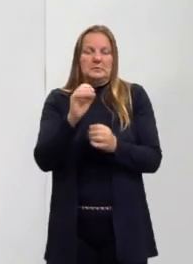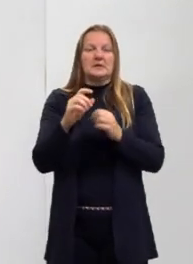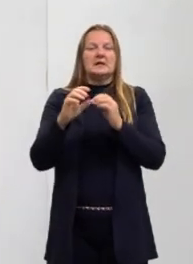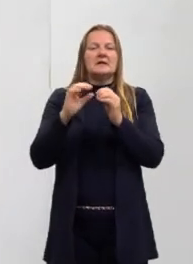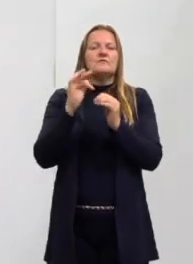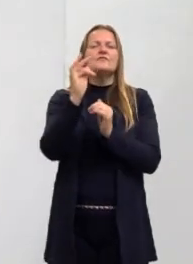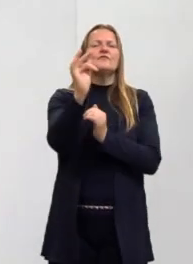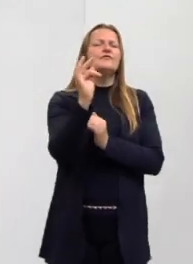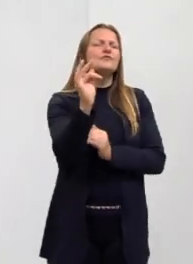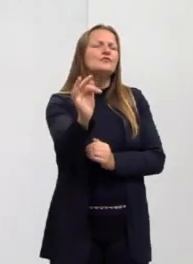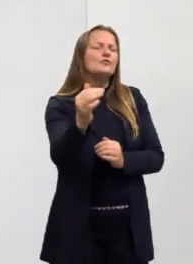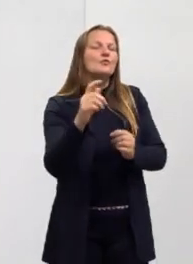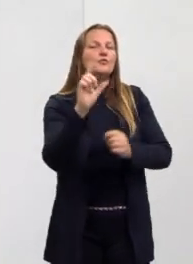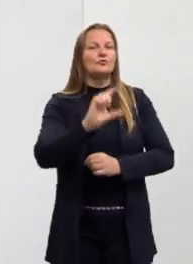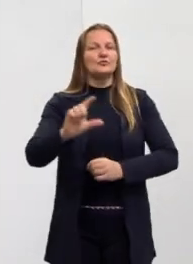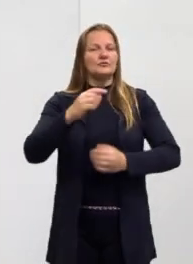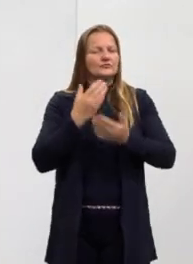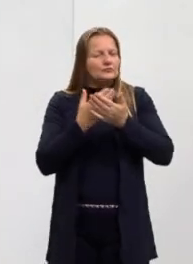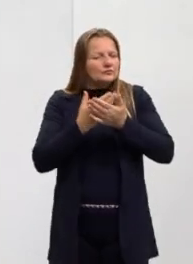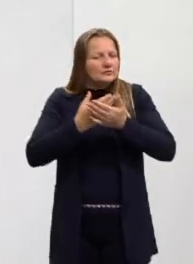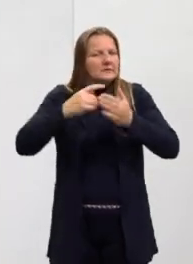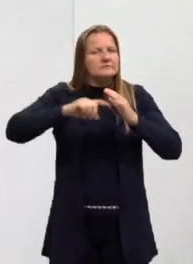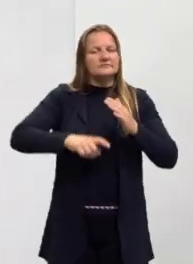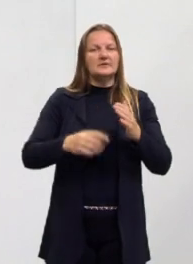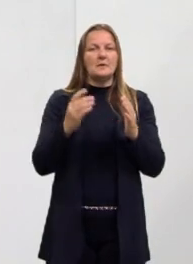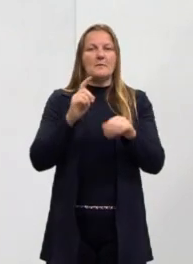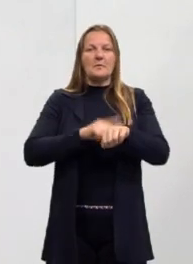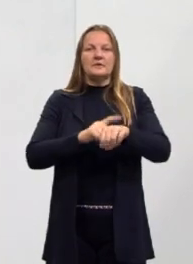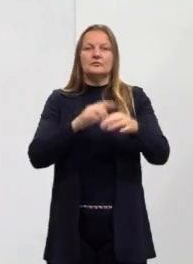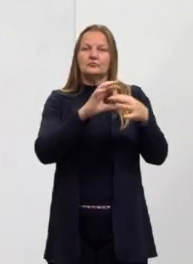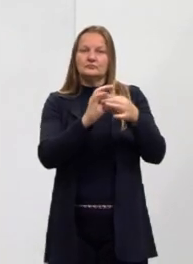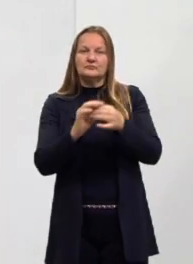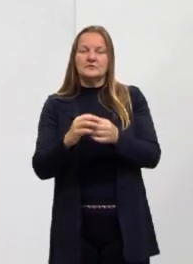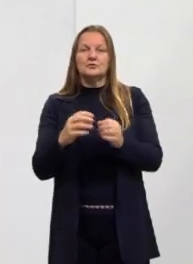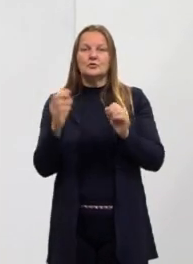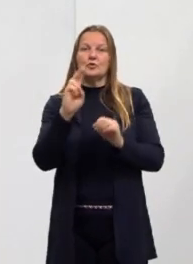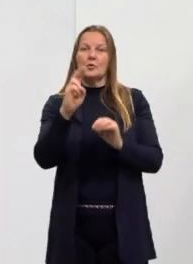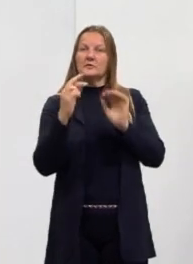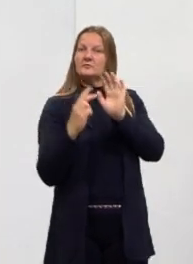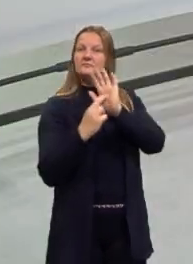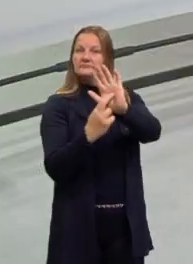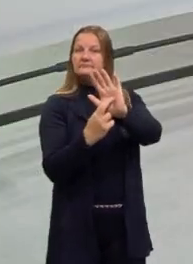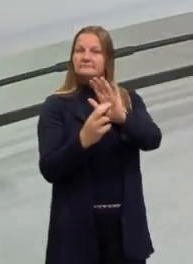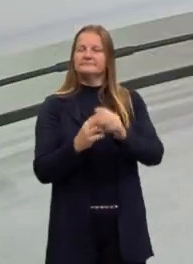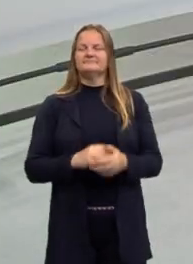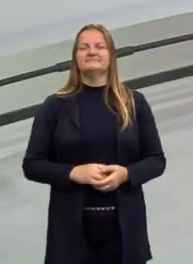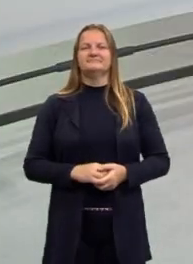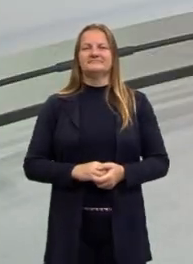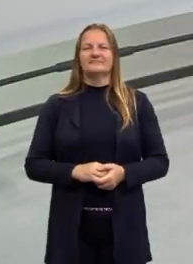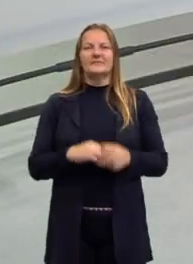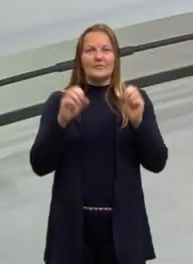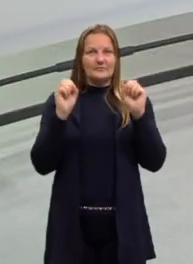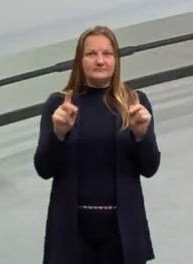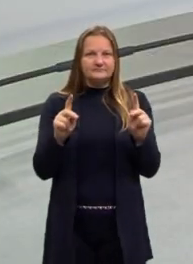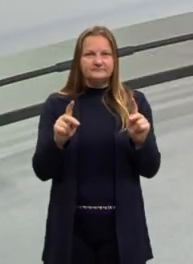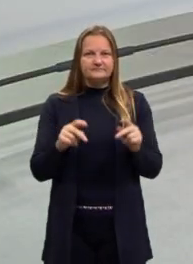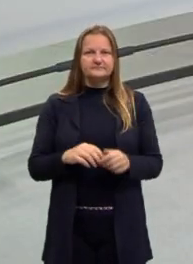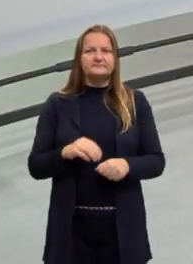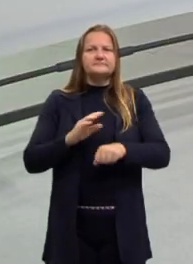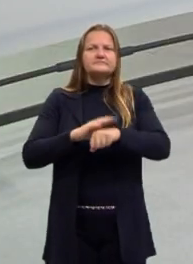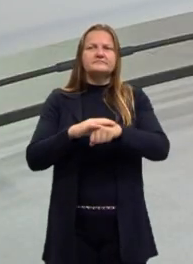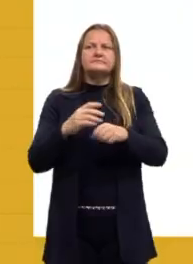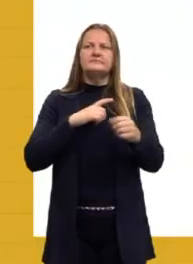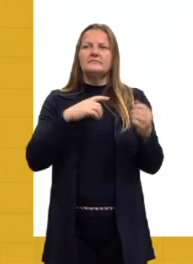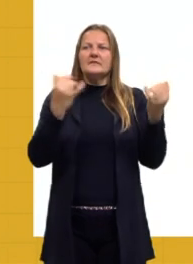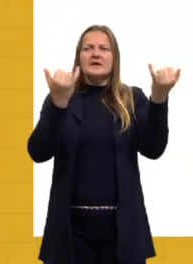anos, os teóricos da literatura vão estudar mais sobre isso, e nós poderemos dar respostas melhores. Certo? O que mais que a gente tem